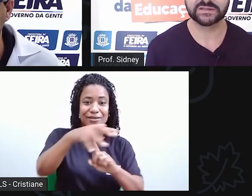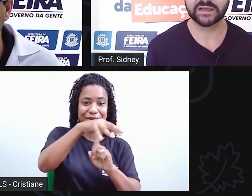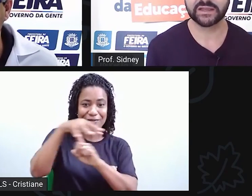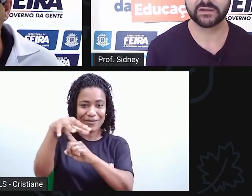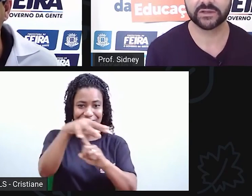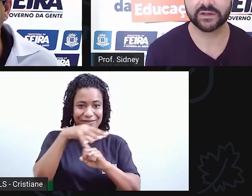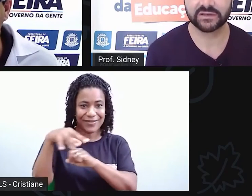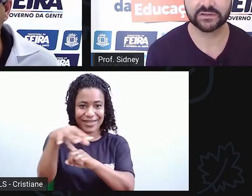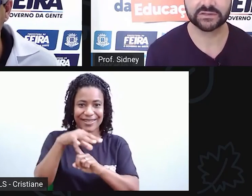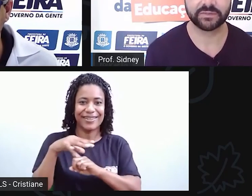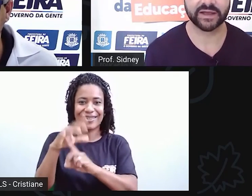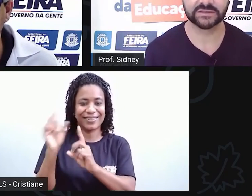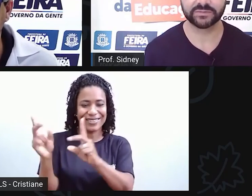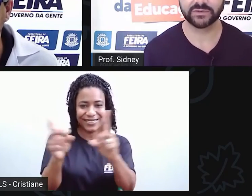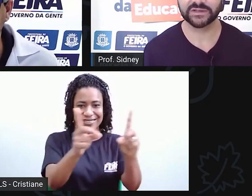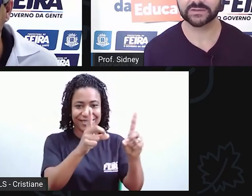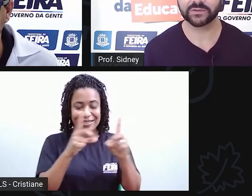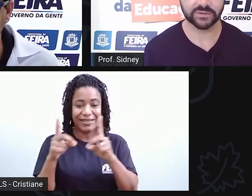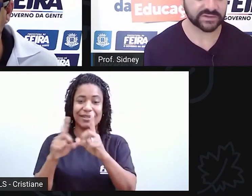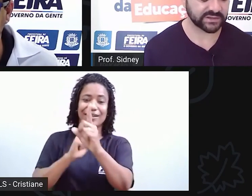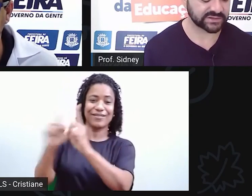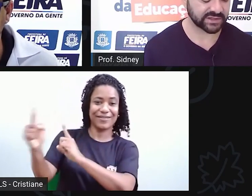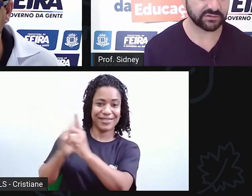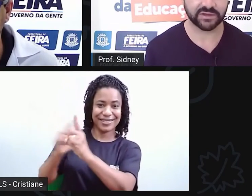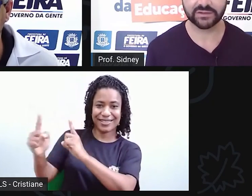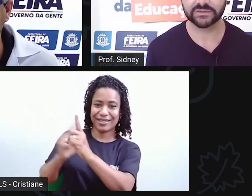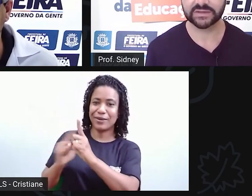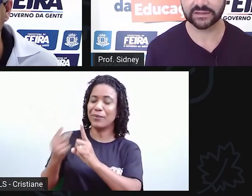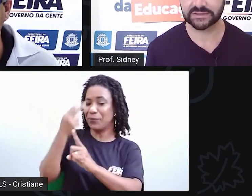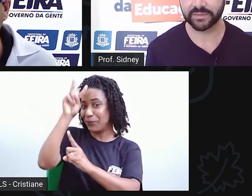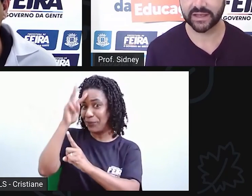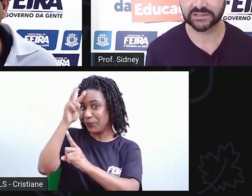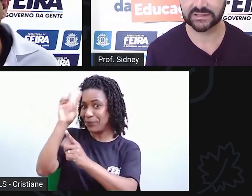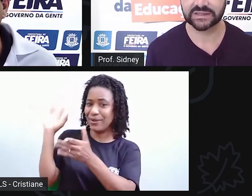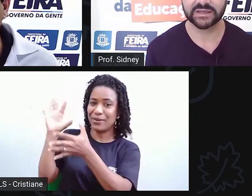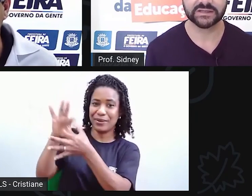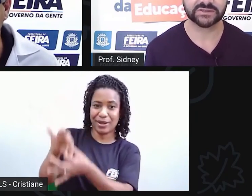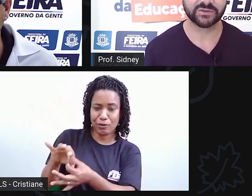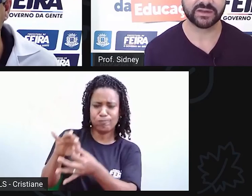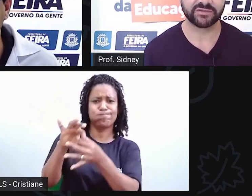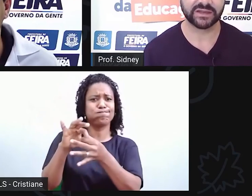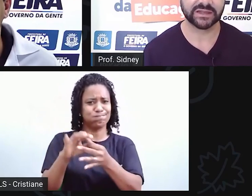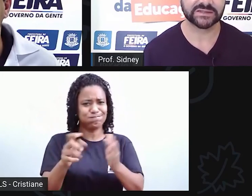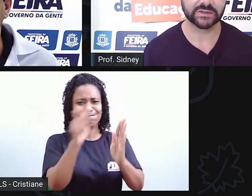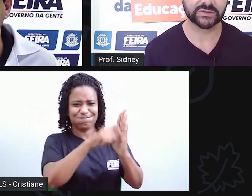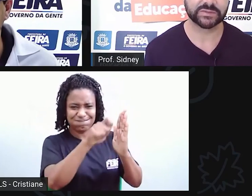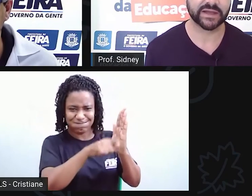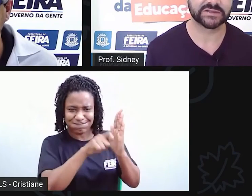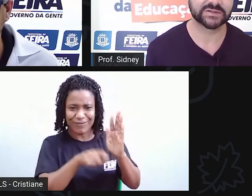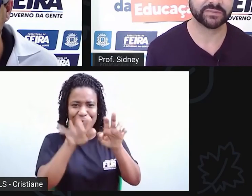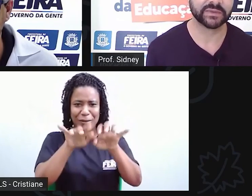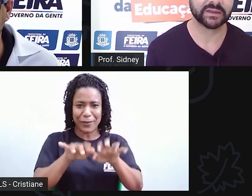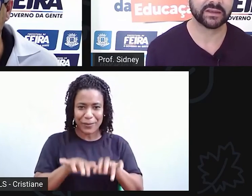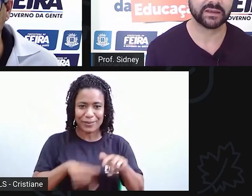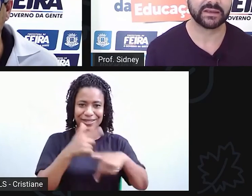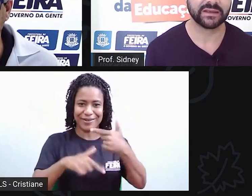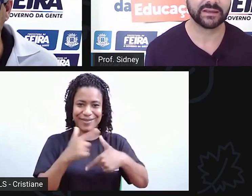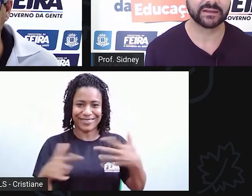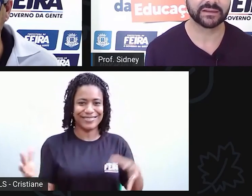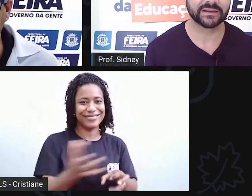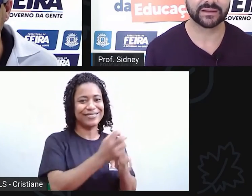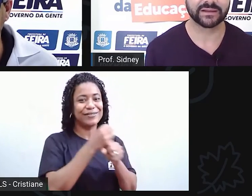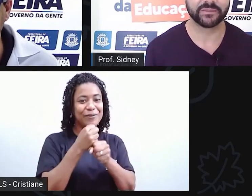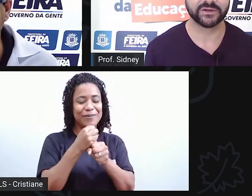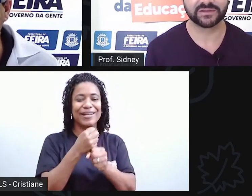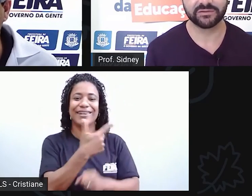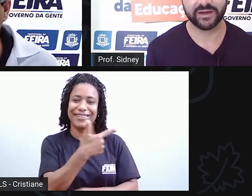acontecia ali ao redor da Senhor dos Passos, por isso eu consegui escrever 200 páginas sobre a Avenida Senhor dos Passos. e